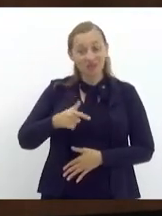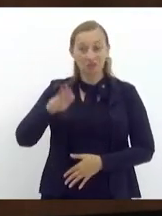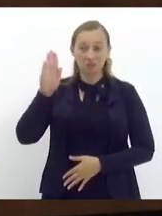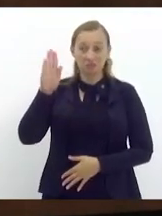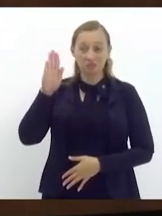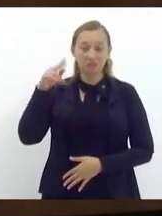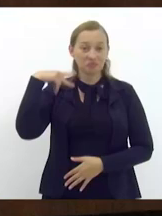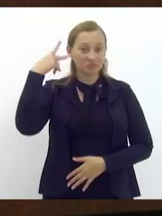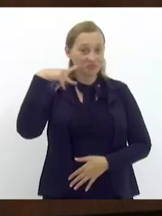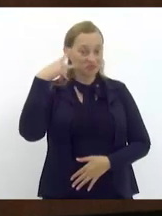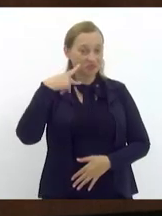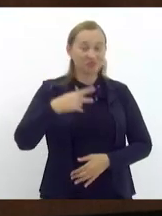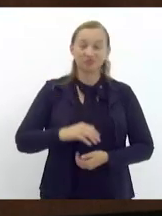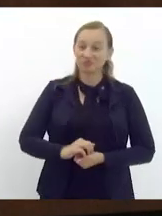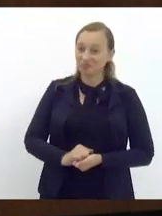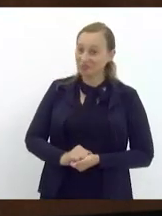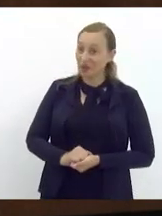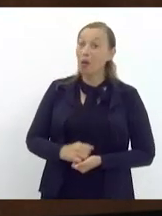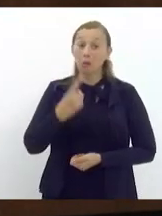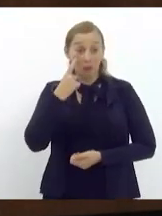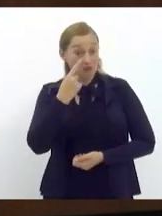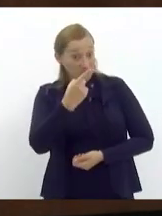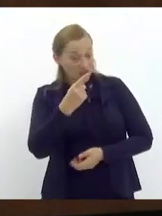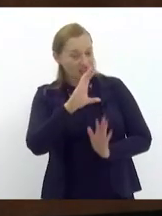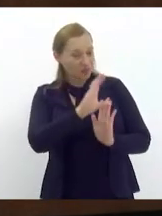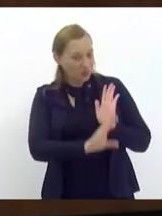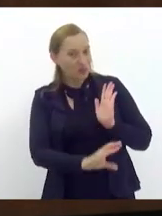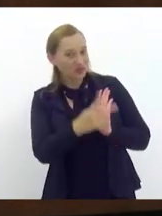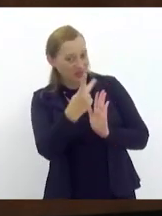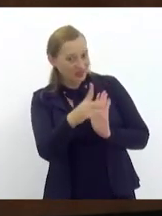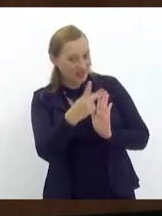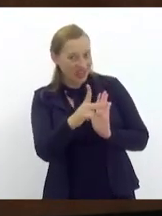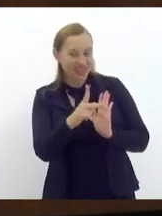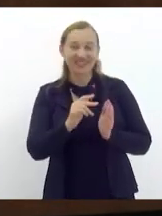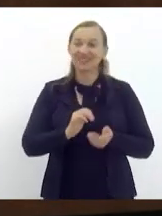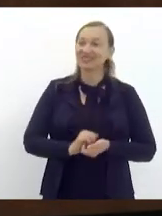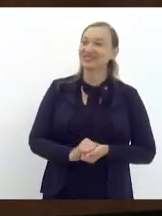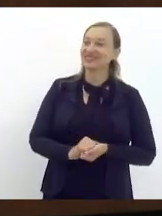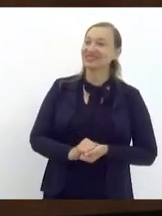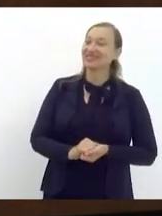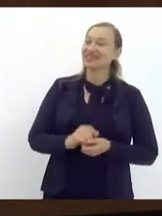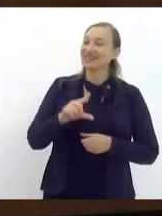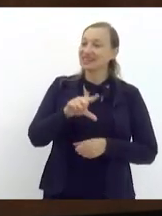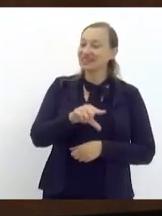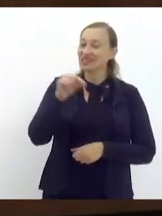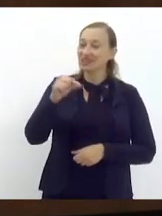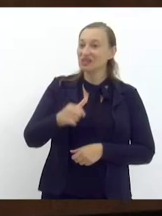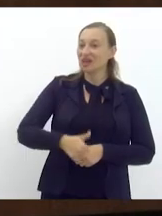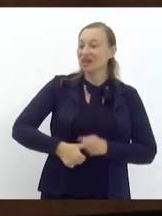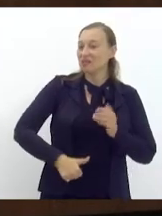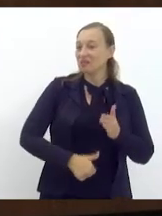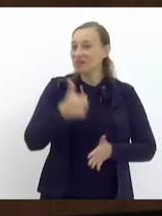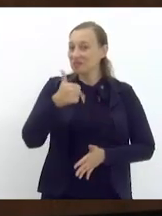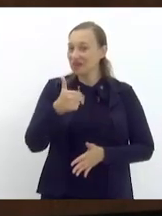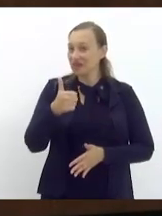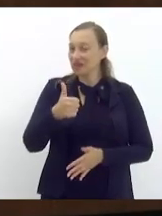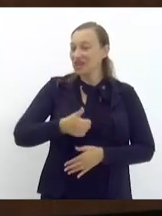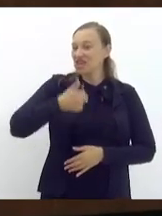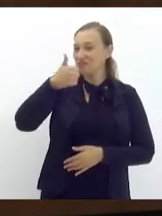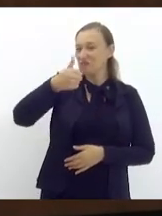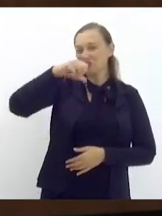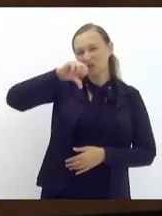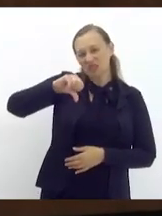vereadora. Pode ver lá no currículo dela que ela deve ter sido eleita a primeira vez em